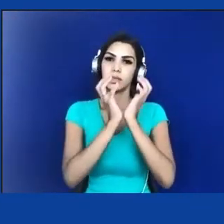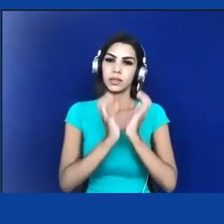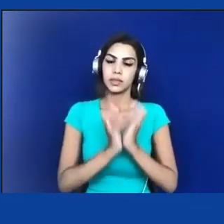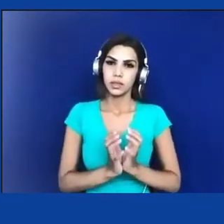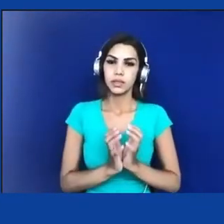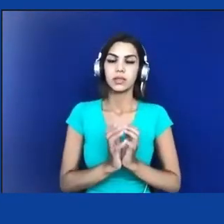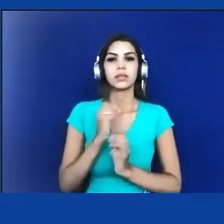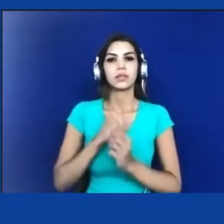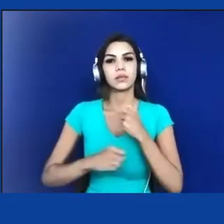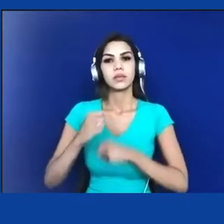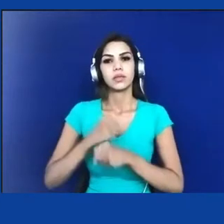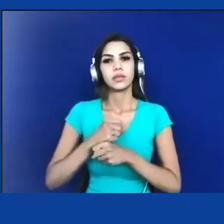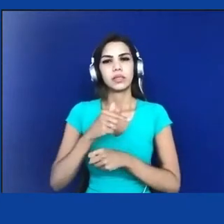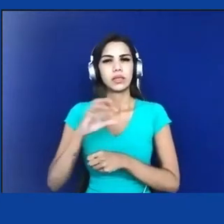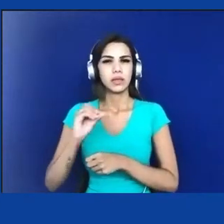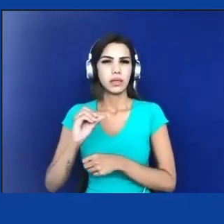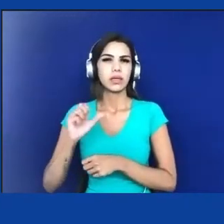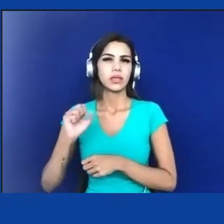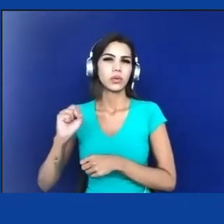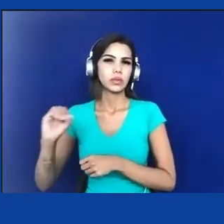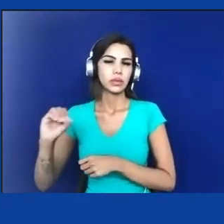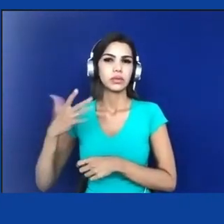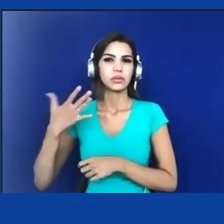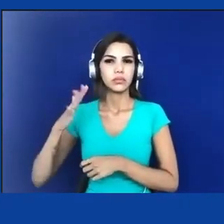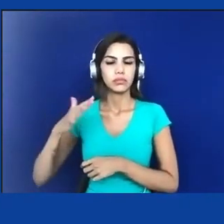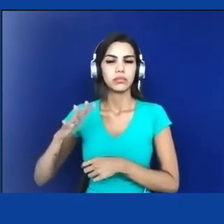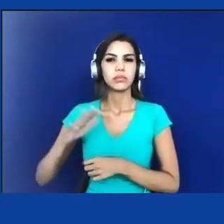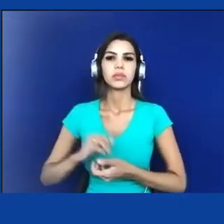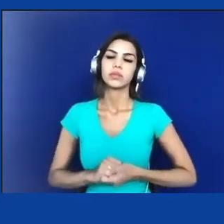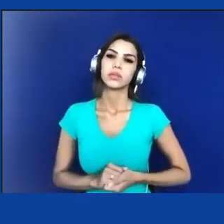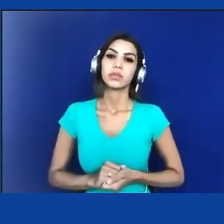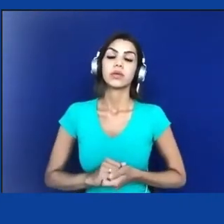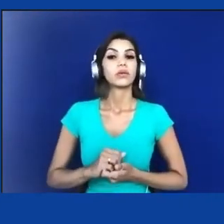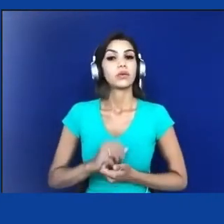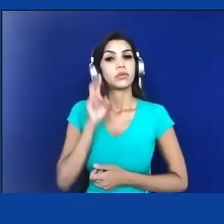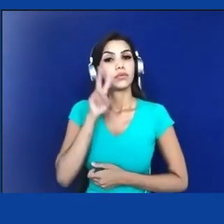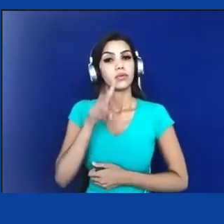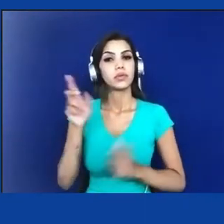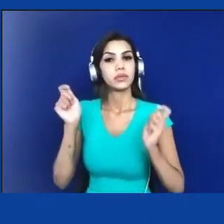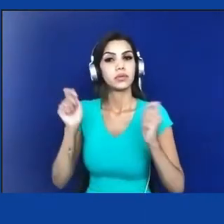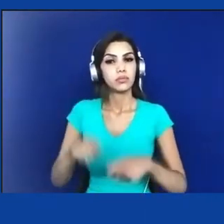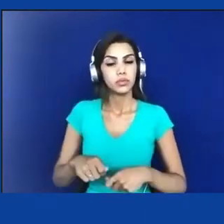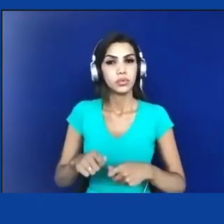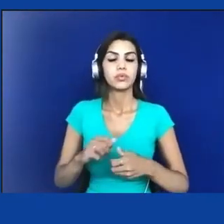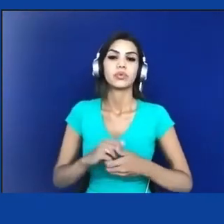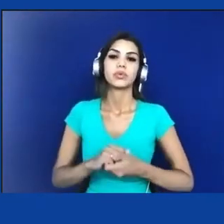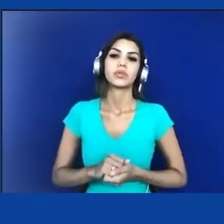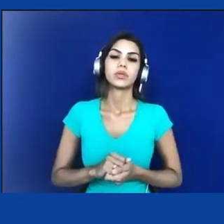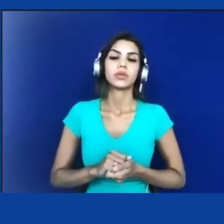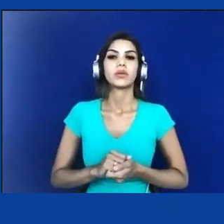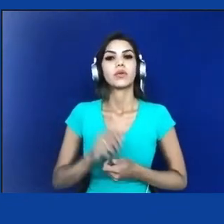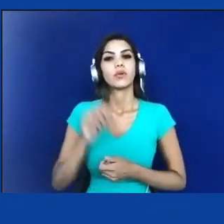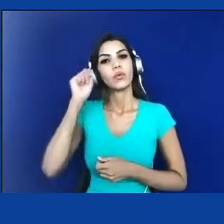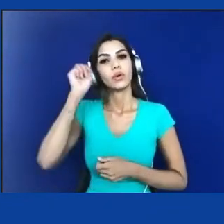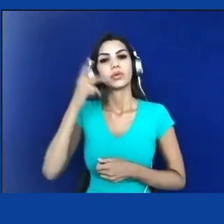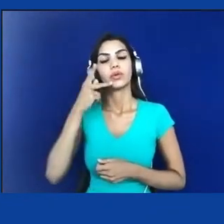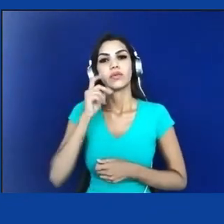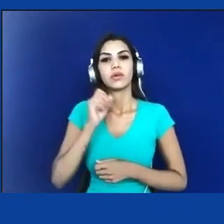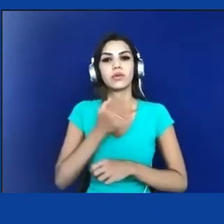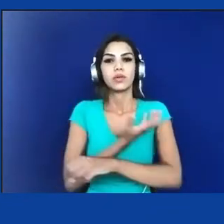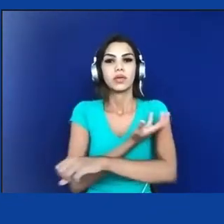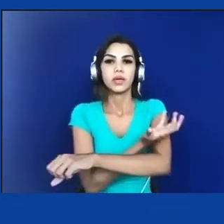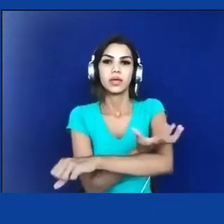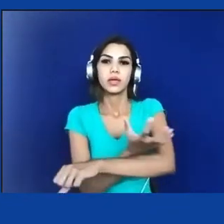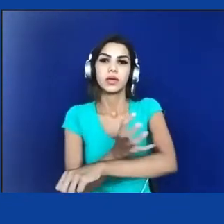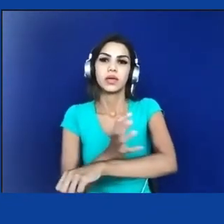80, quando se torna visível aquilo que o Martínez Ali e o Rob Nixon vão chamar de ecologismo dos pobres. No